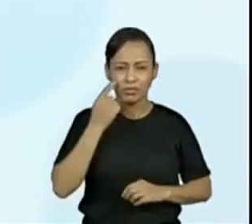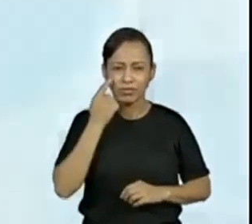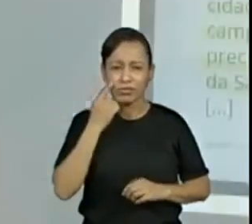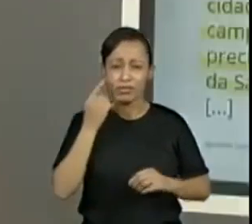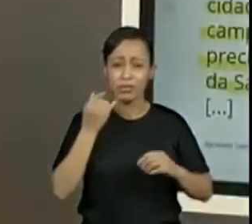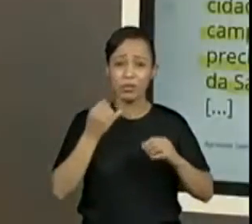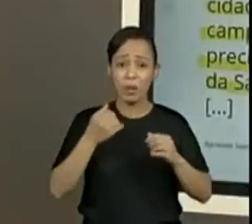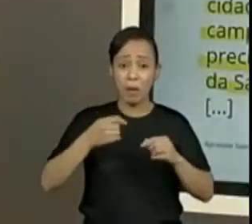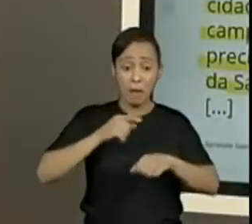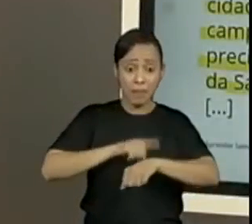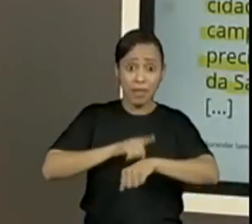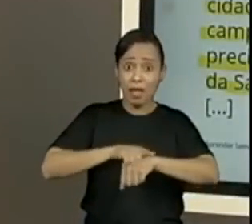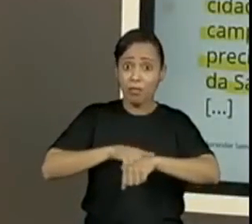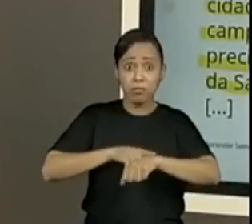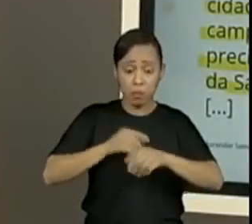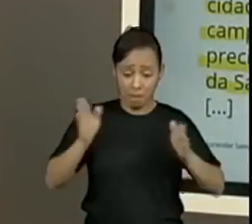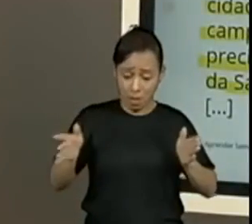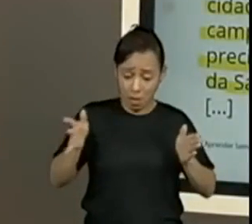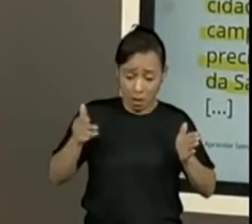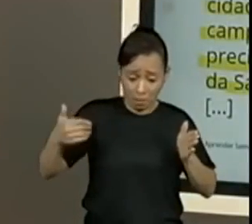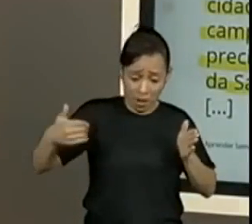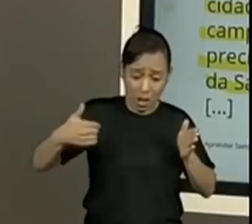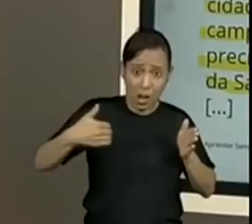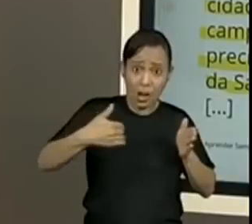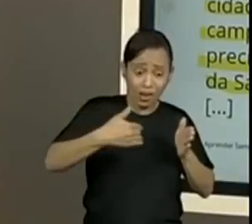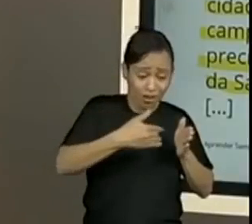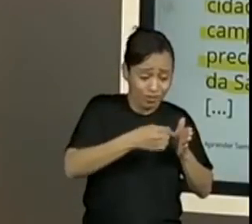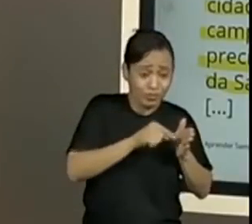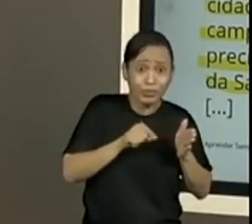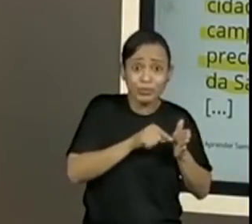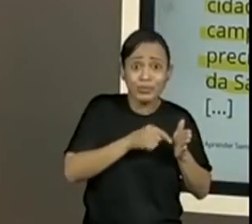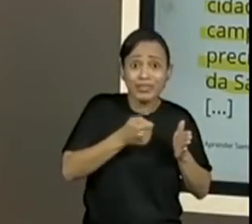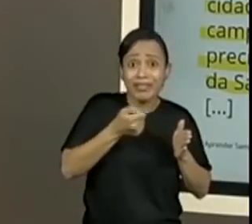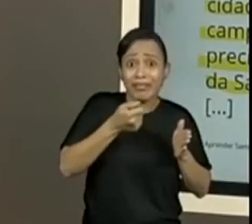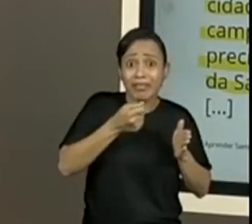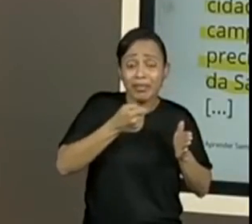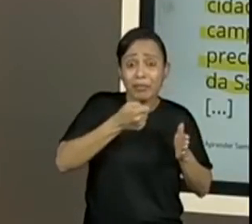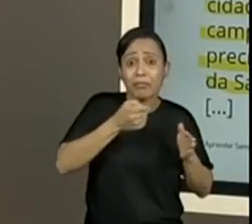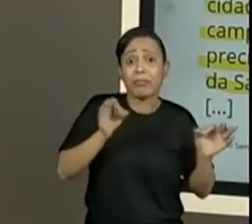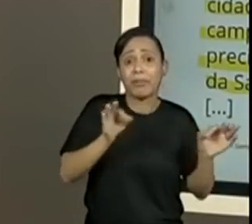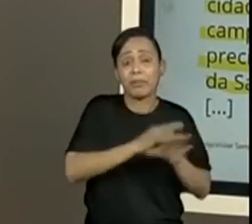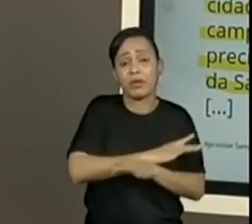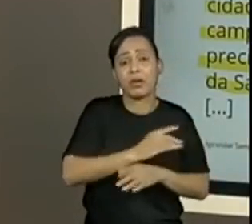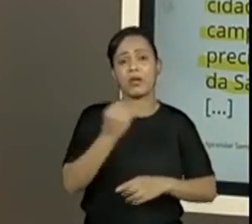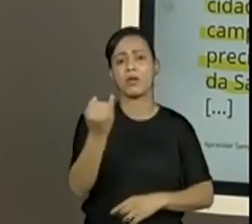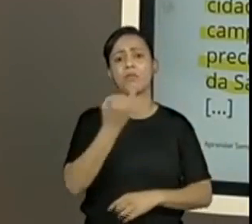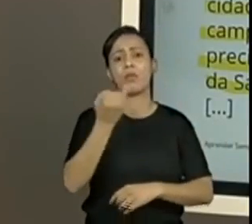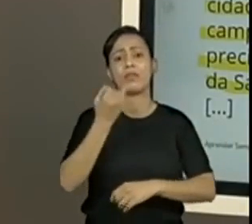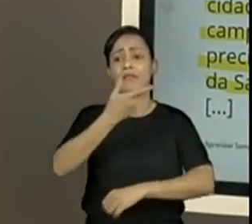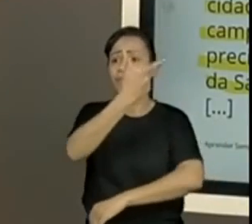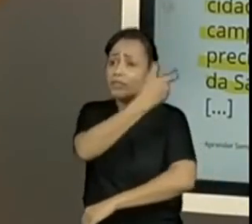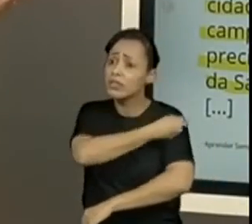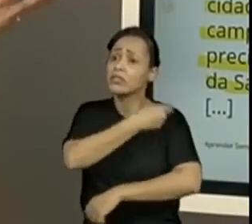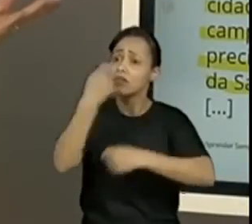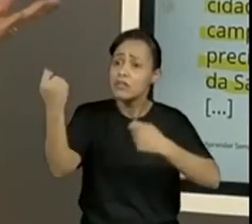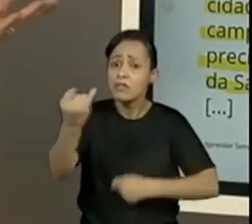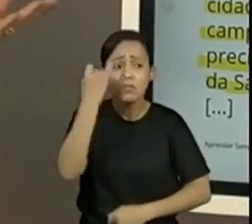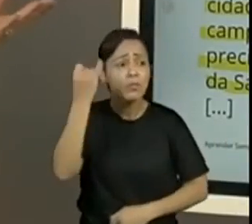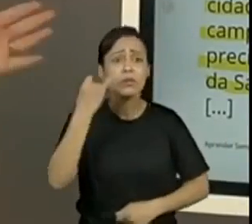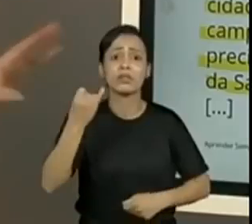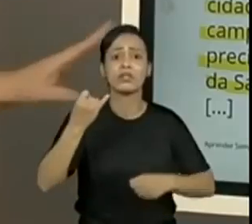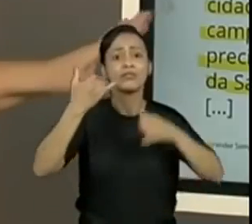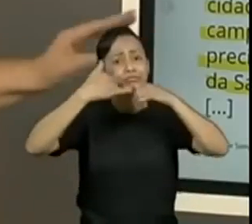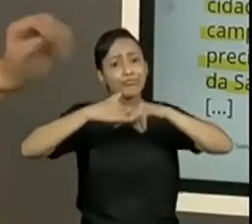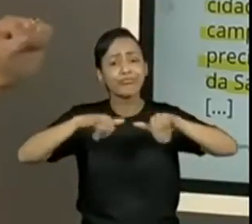acabando o prazo. E tomar, se estão indicando uma vacina, é porque essa vacina tem um sentido. Sim. Ela é importante.